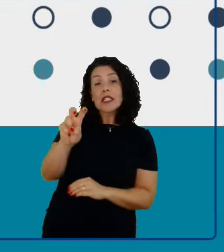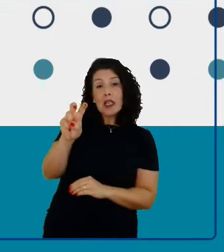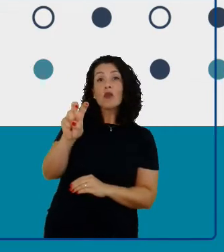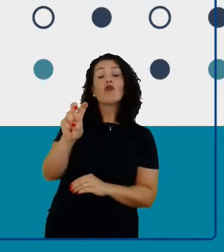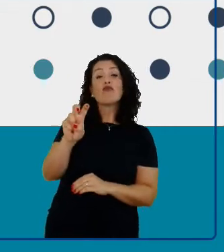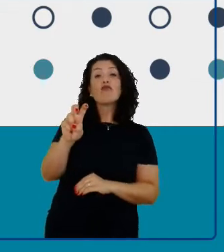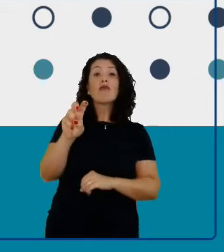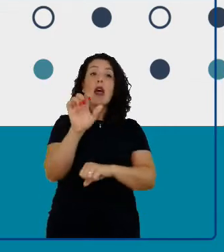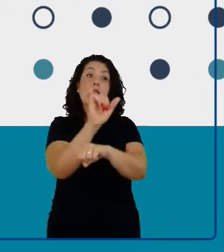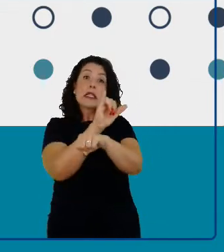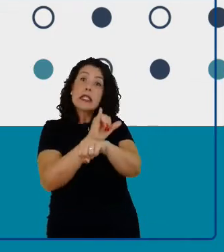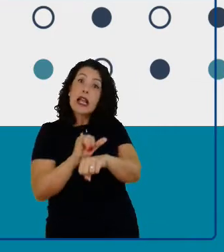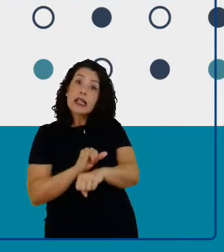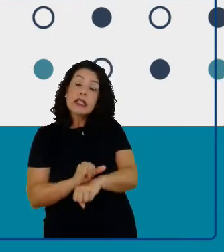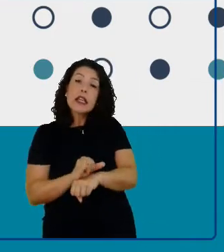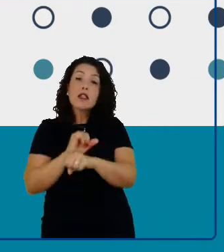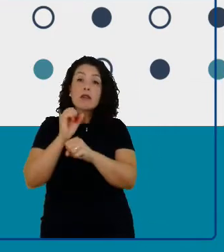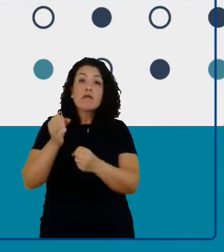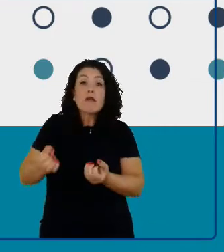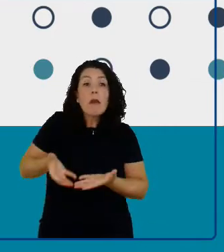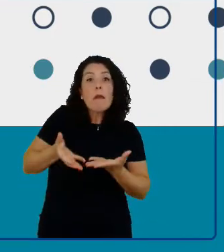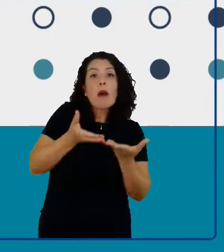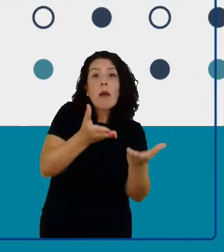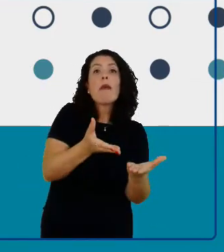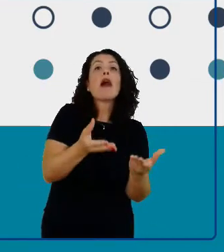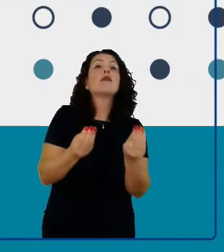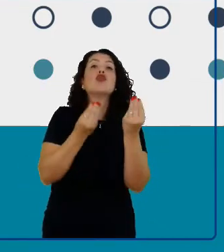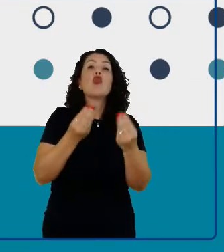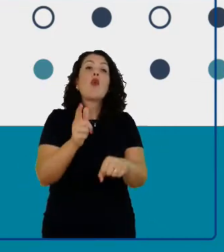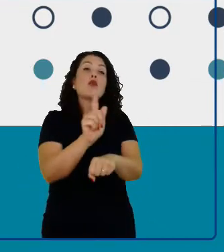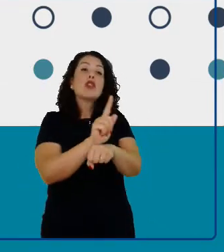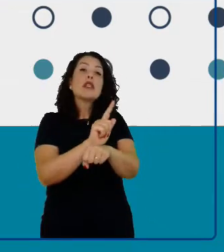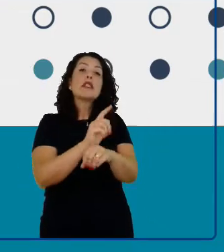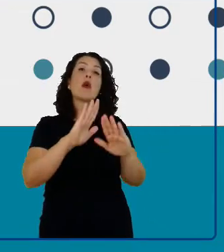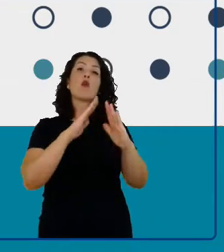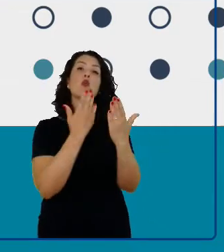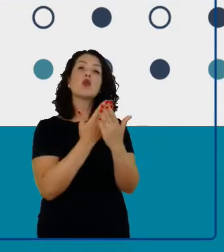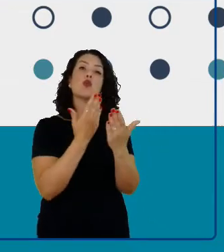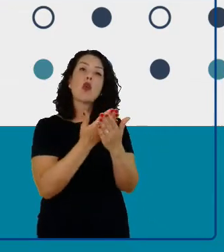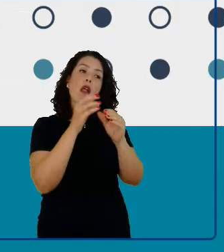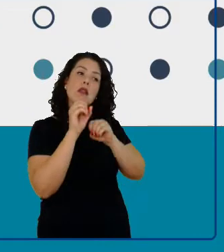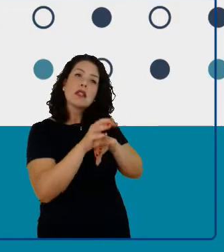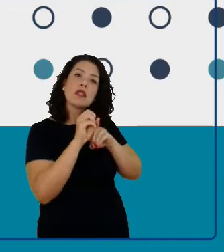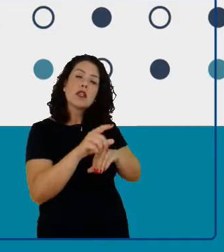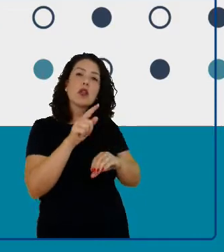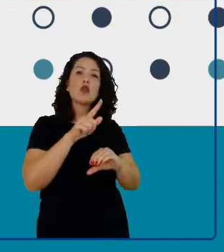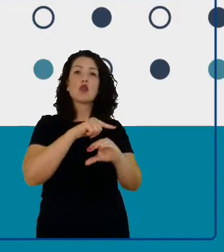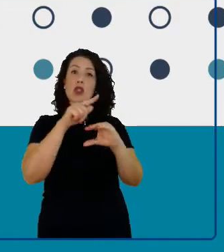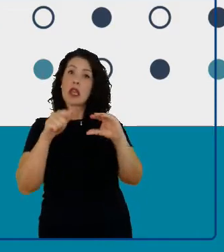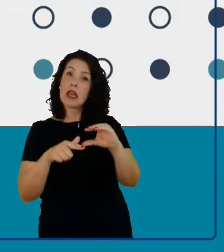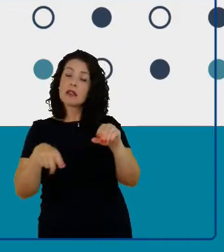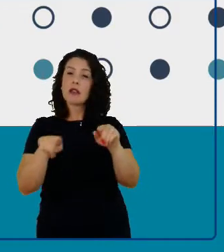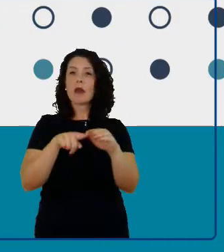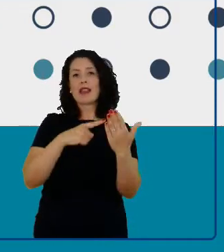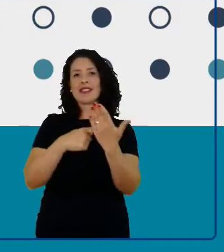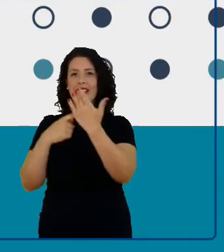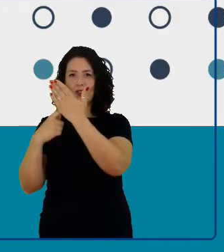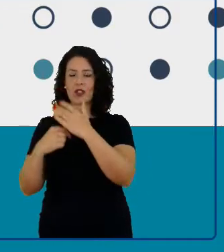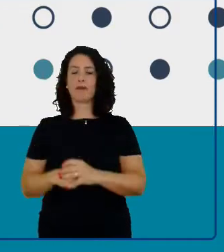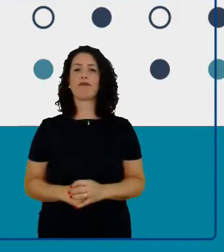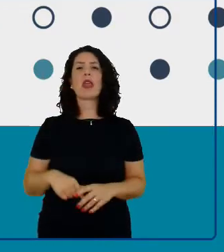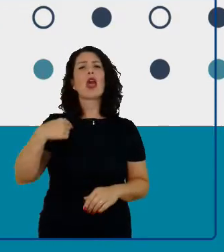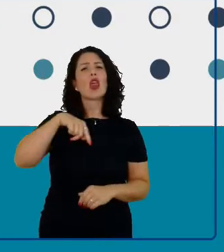a Gestão Escolar para o Ensino de Ciências e Suas Tecnologias. Nesse webinar, gente vai contar com a